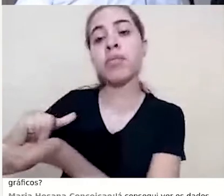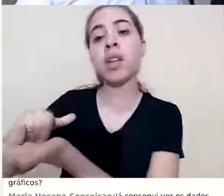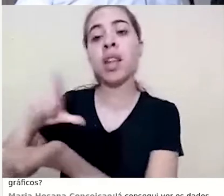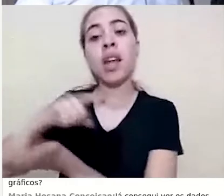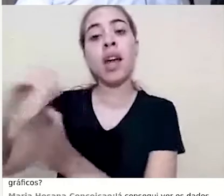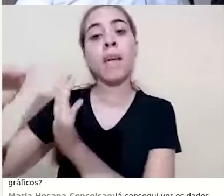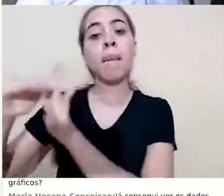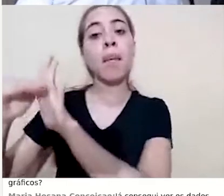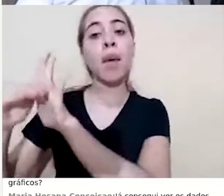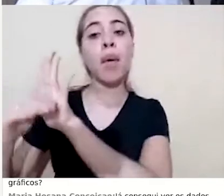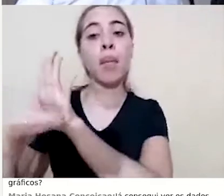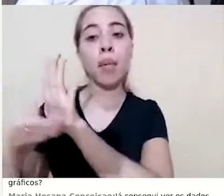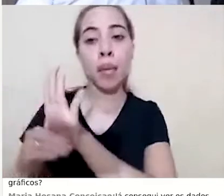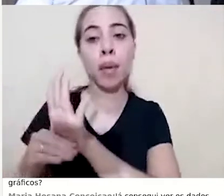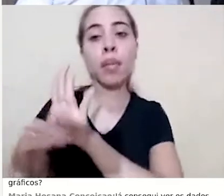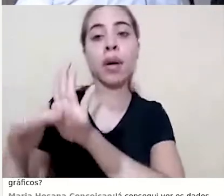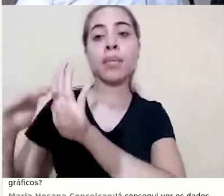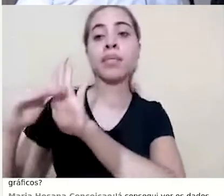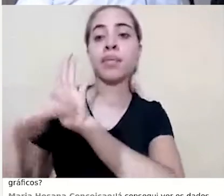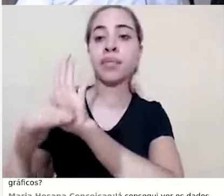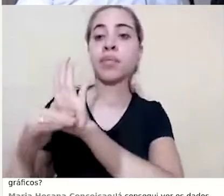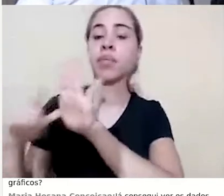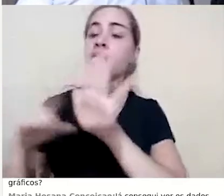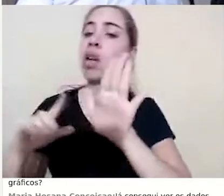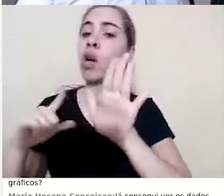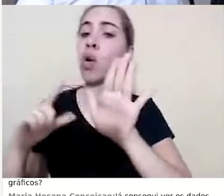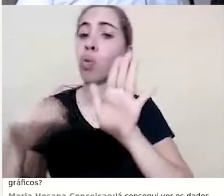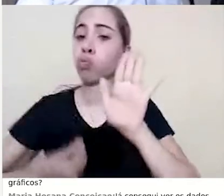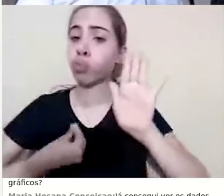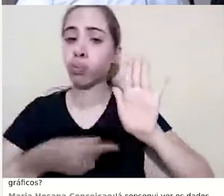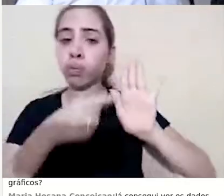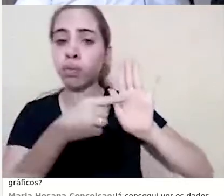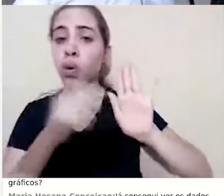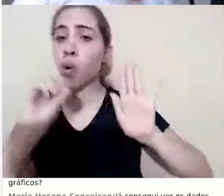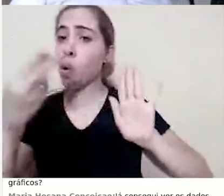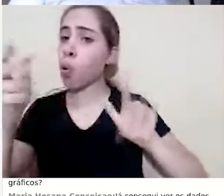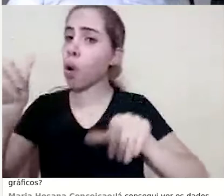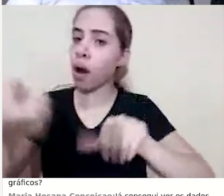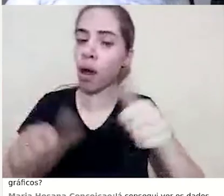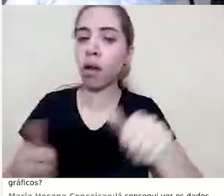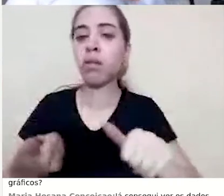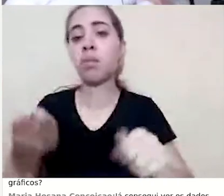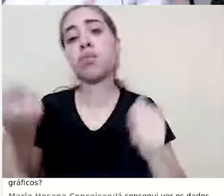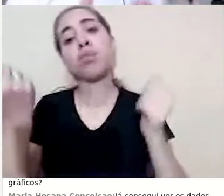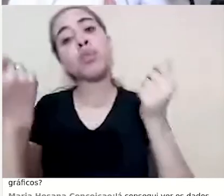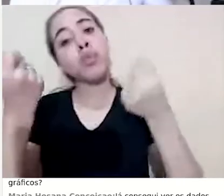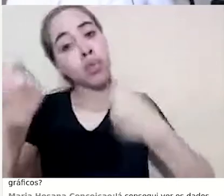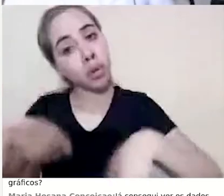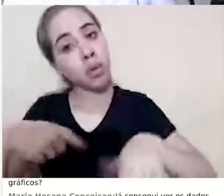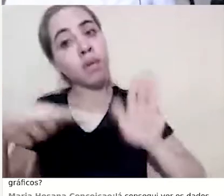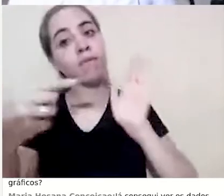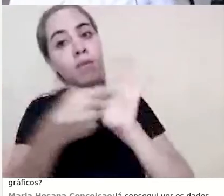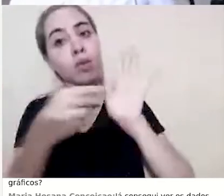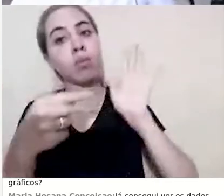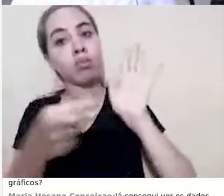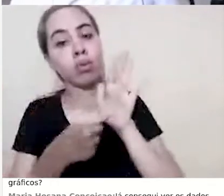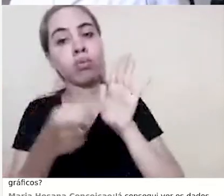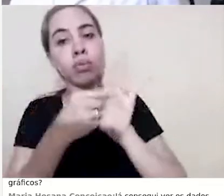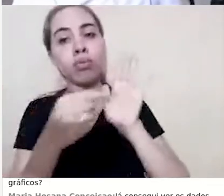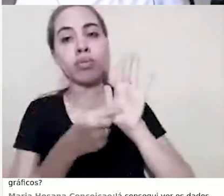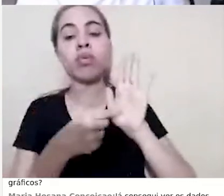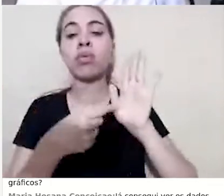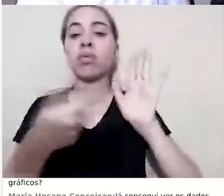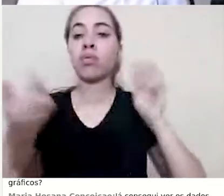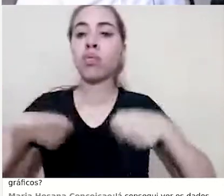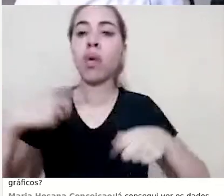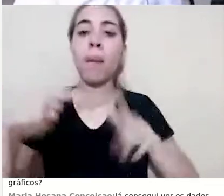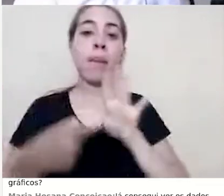presentes na aba de relatório, ou nos gráficos de análise, eles podem ser clicados e cada um vai apresentar esses tipos de gráficos que eu estou